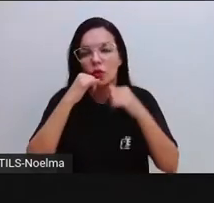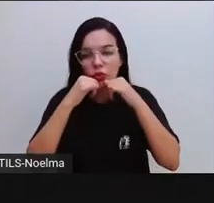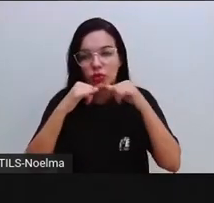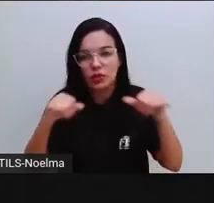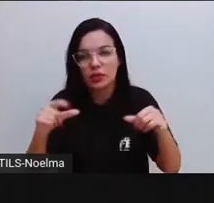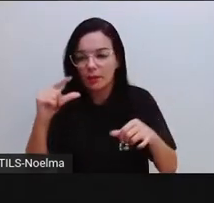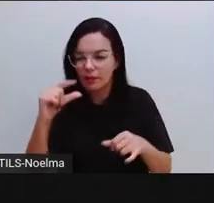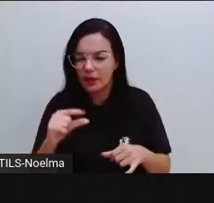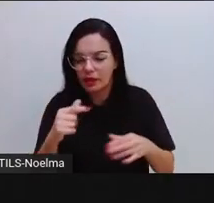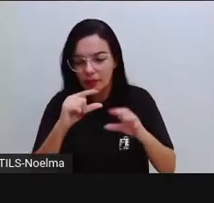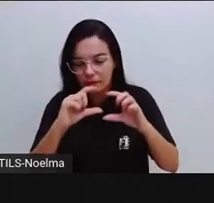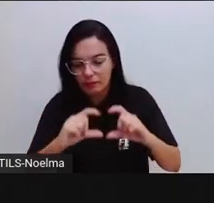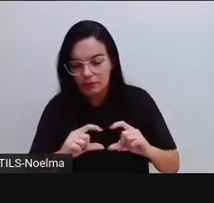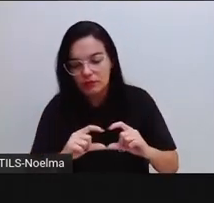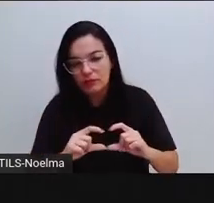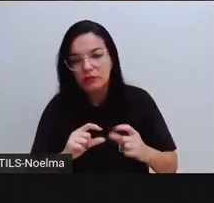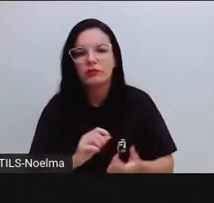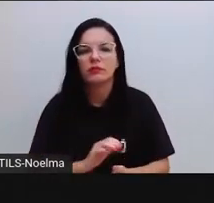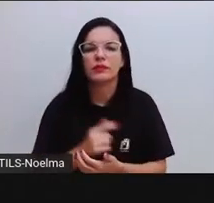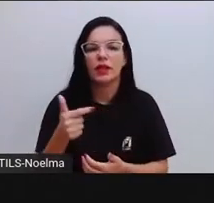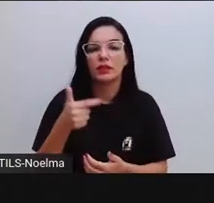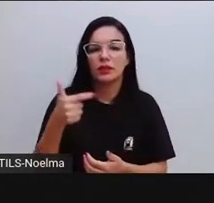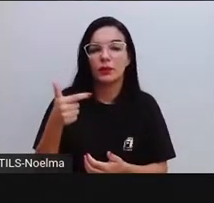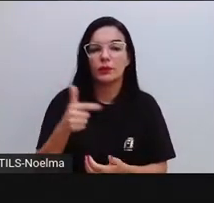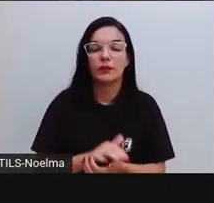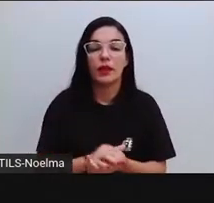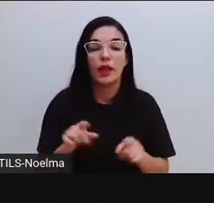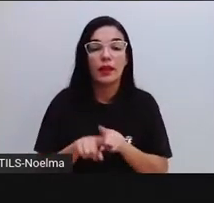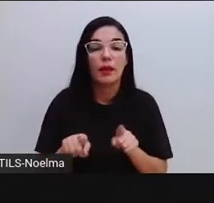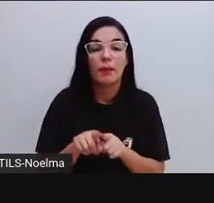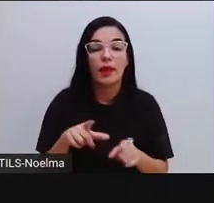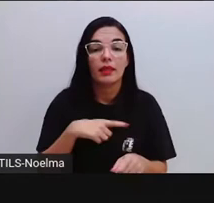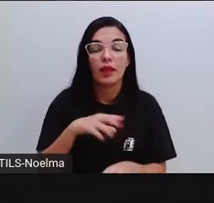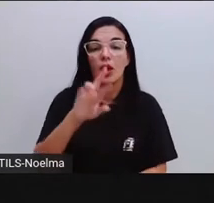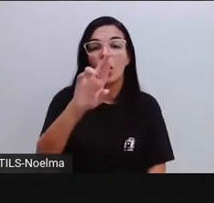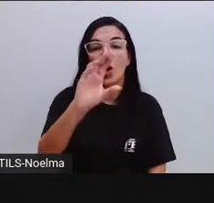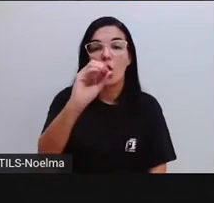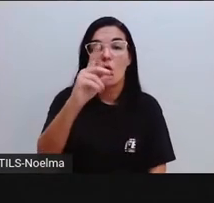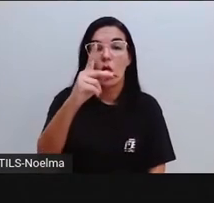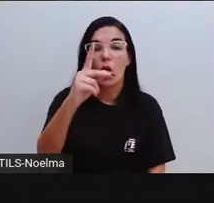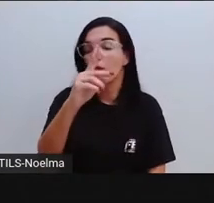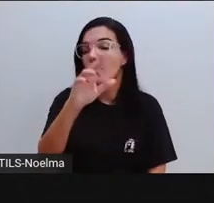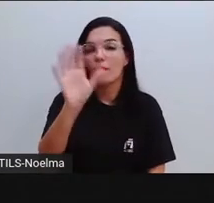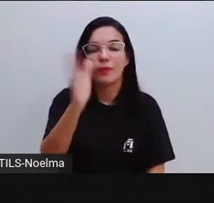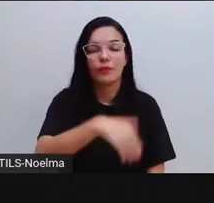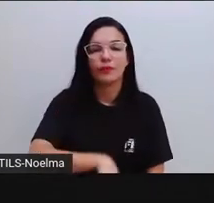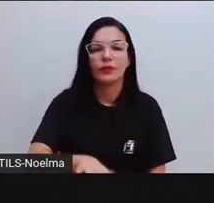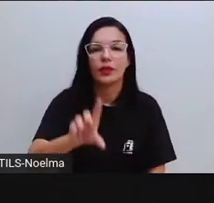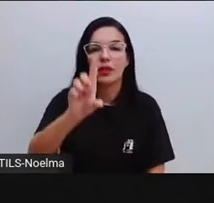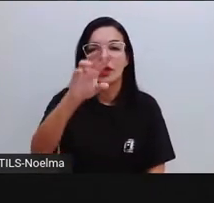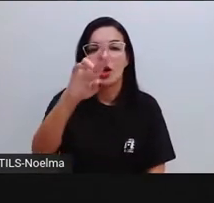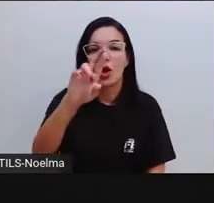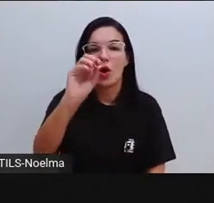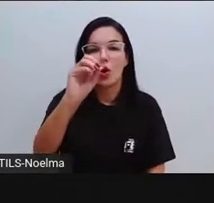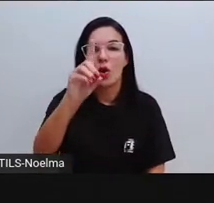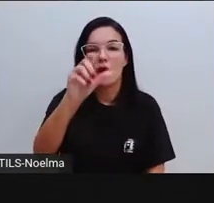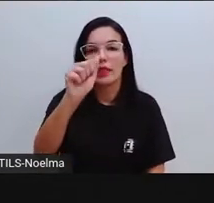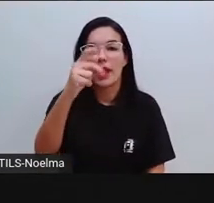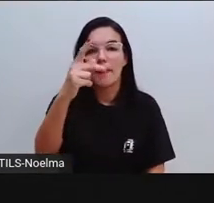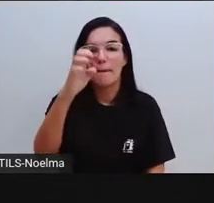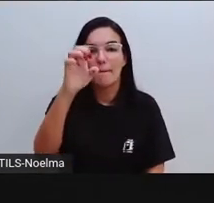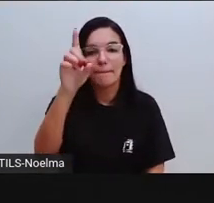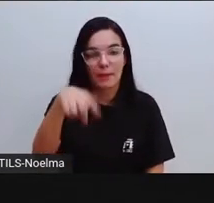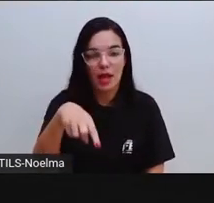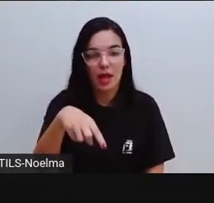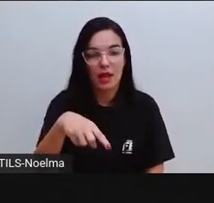rodapé, né? Que vai colocar aí essa legenda da foto que foi usada aí nessa capa, certo?